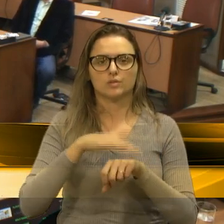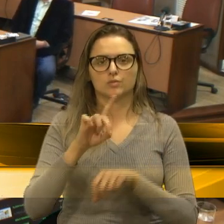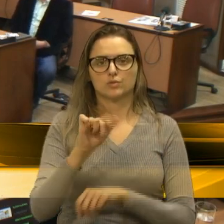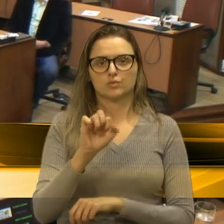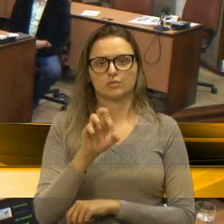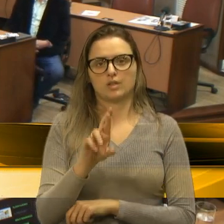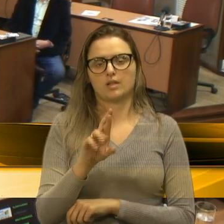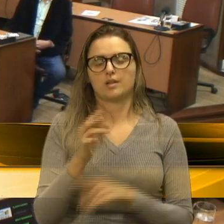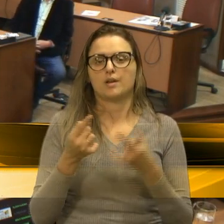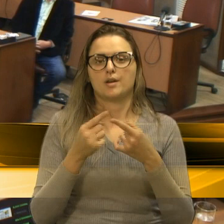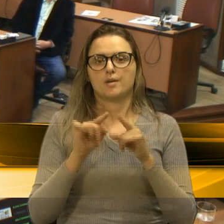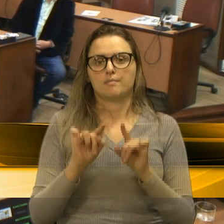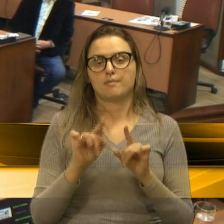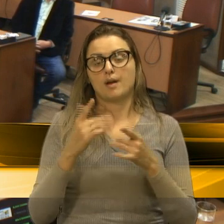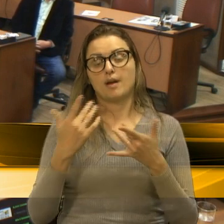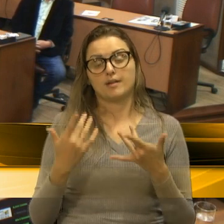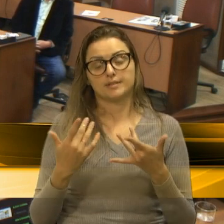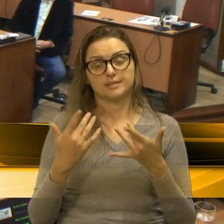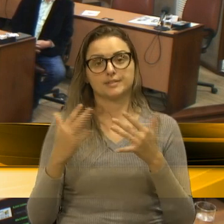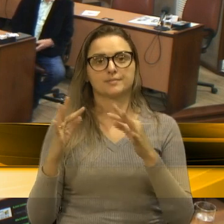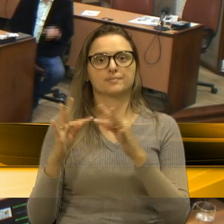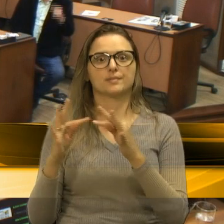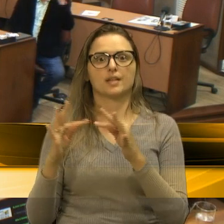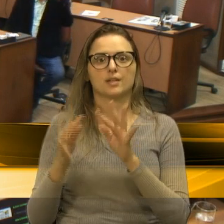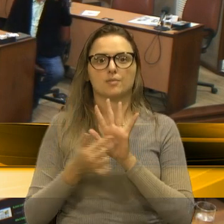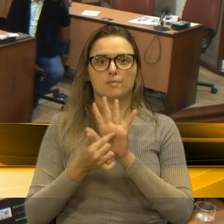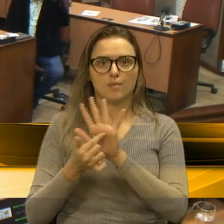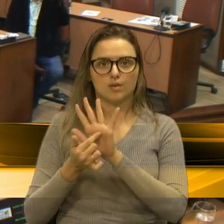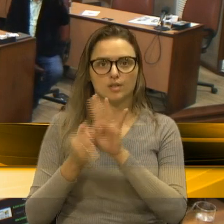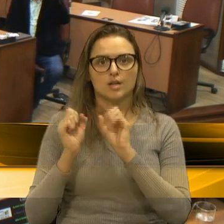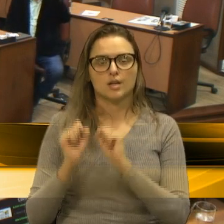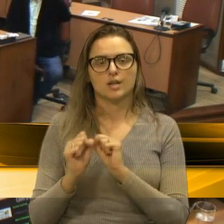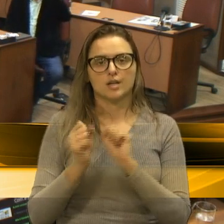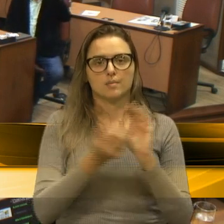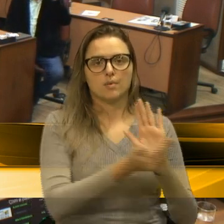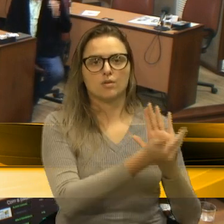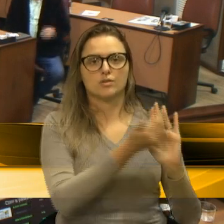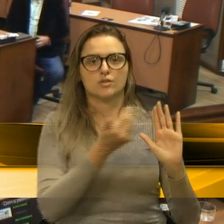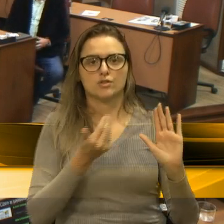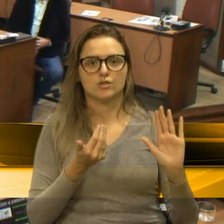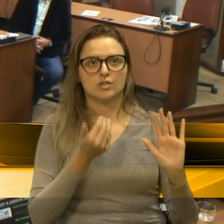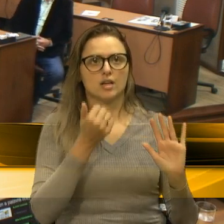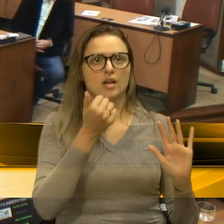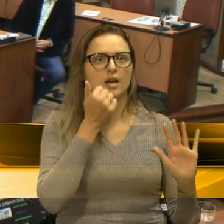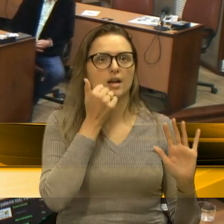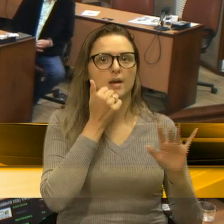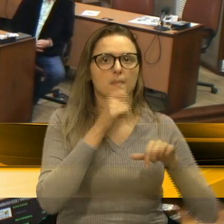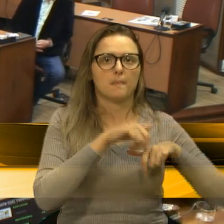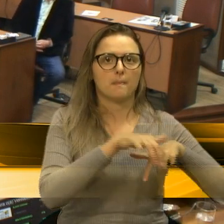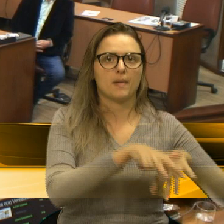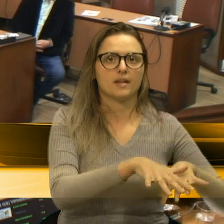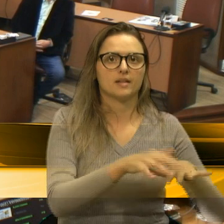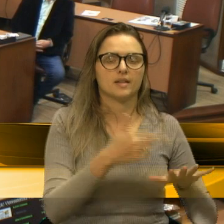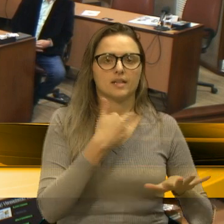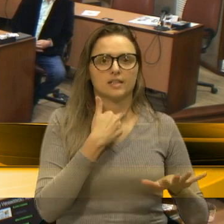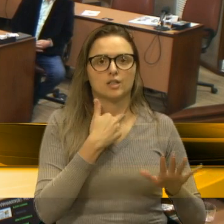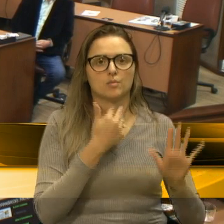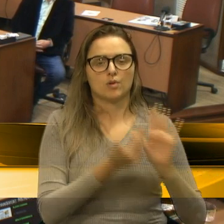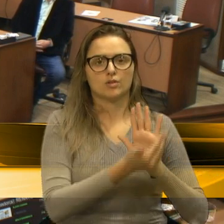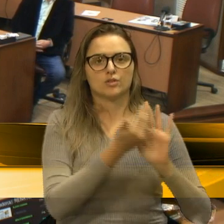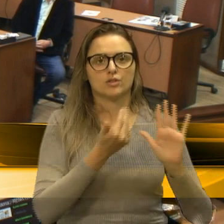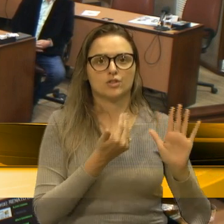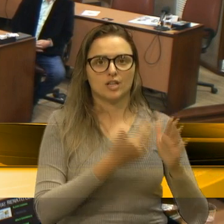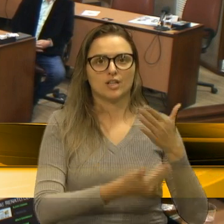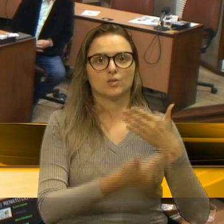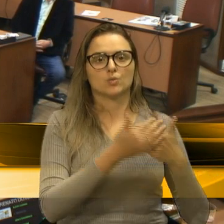casos, tecnicamente, eles podem remover parte das pedras, não podem descalçar total enquanto tiver água